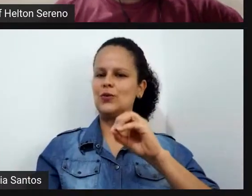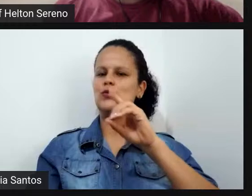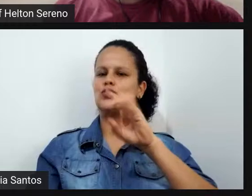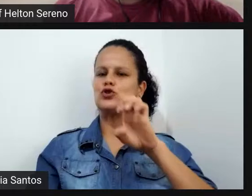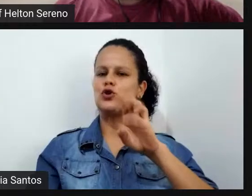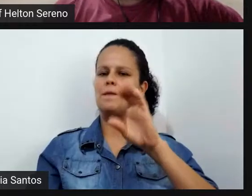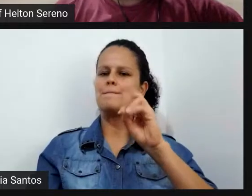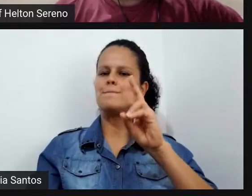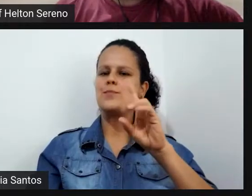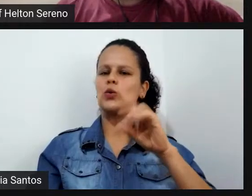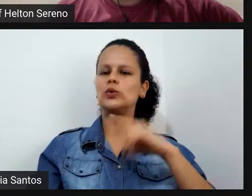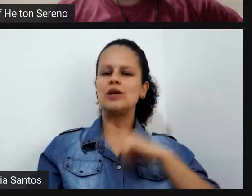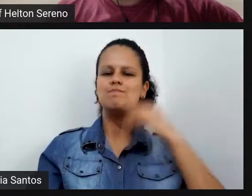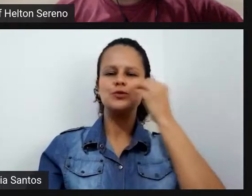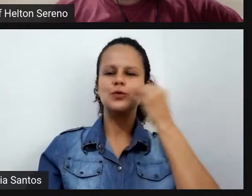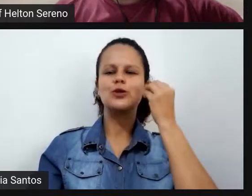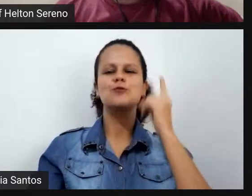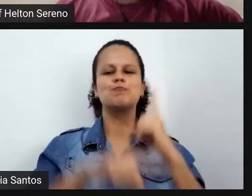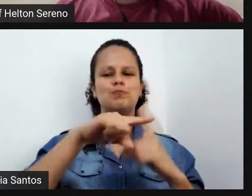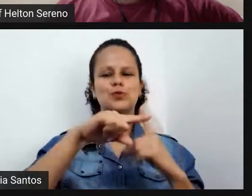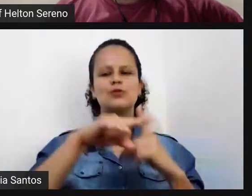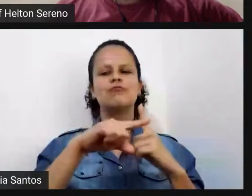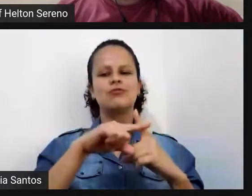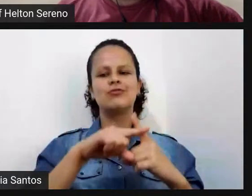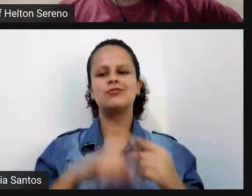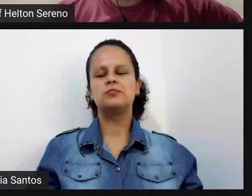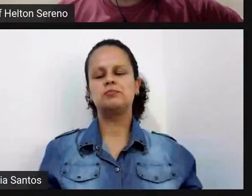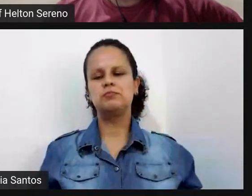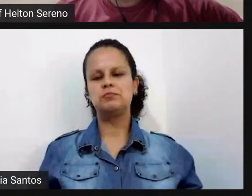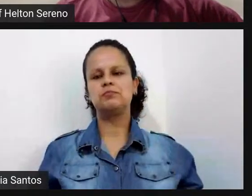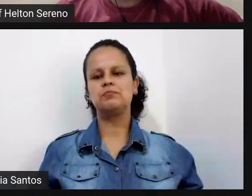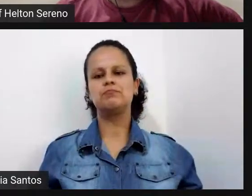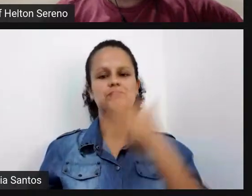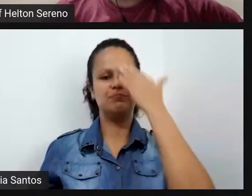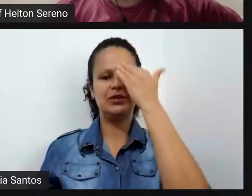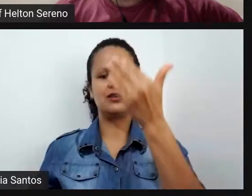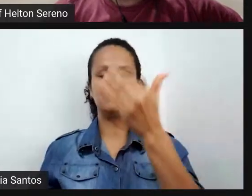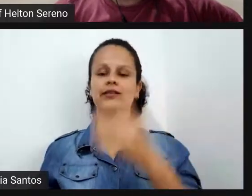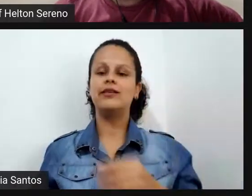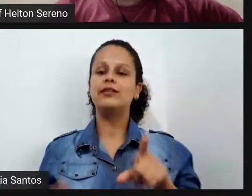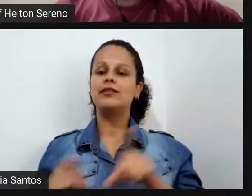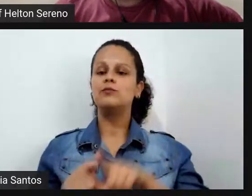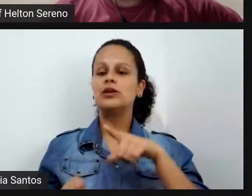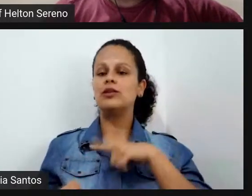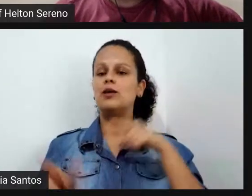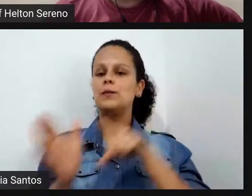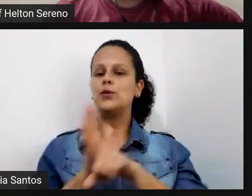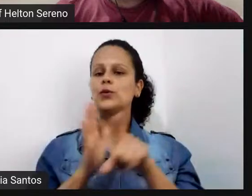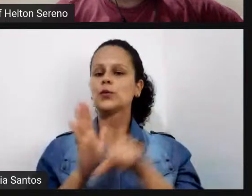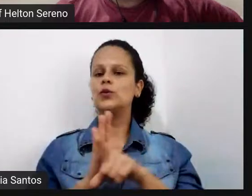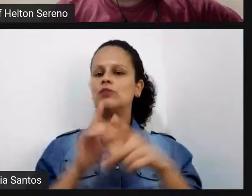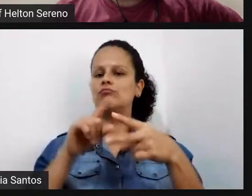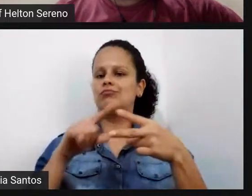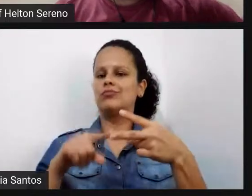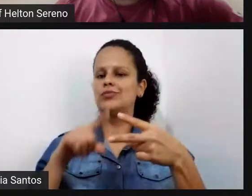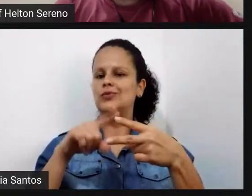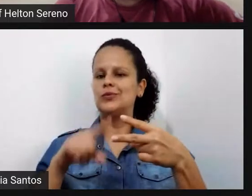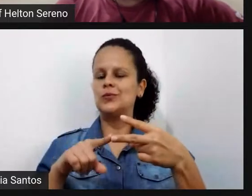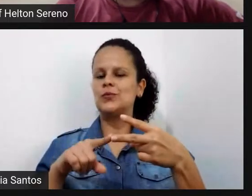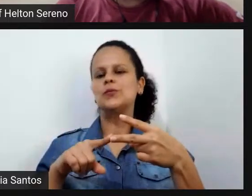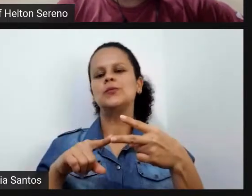ok obrigada gente tem outra pergunta aqui mas antes tem dois comentários aqui que eu não poderia deixar de falar